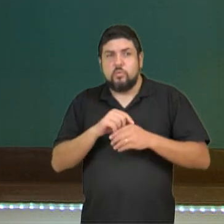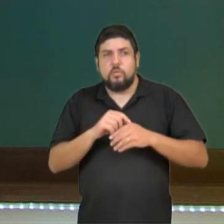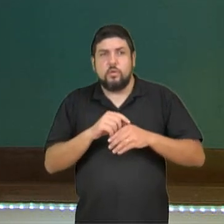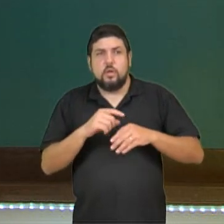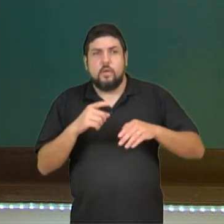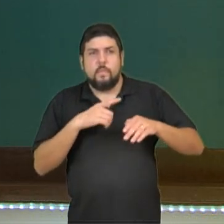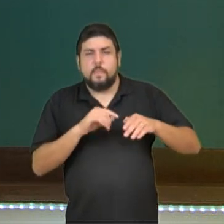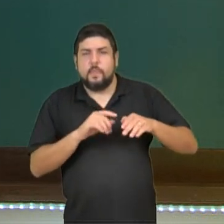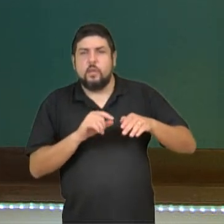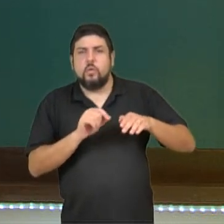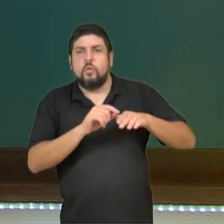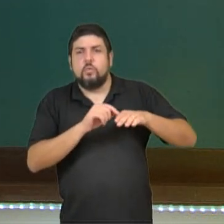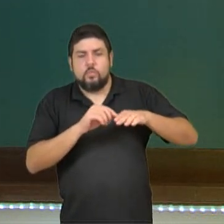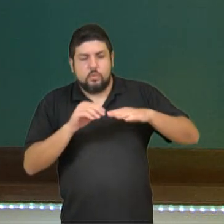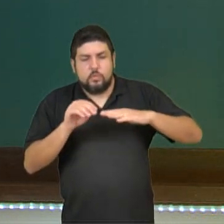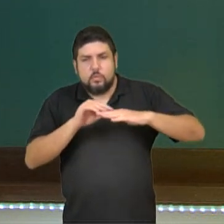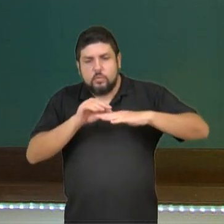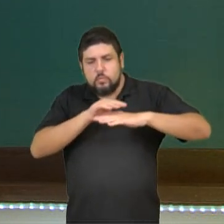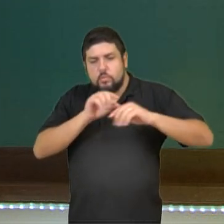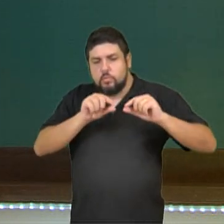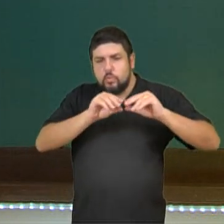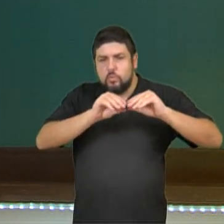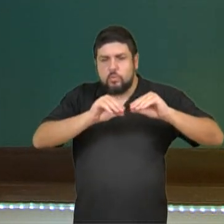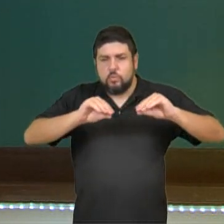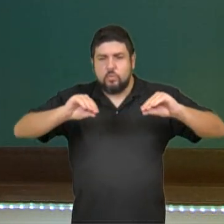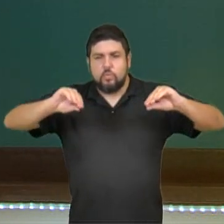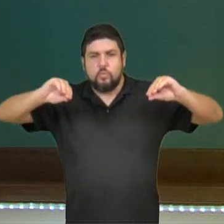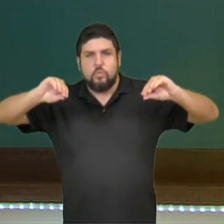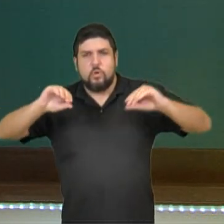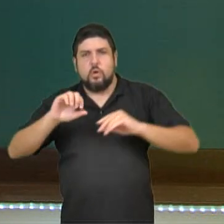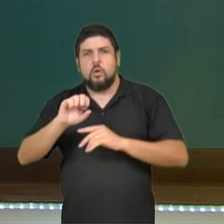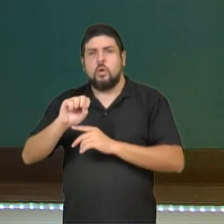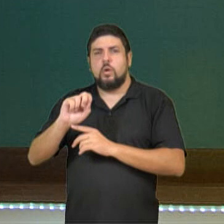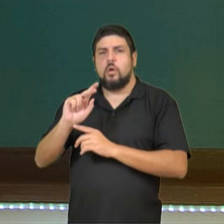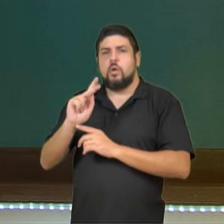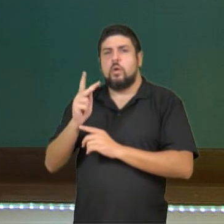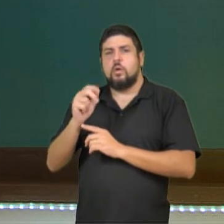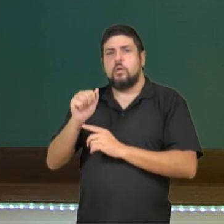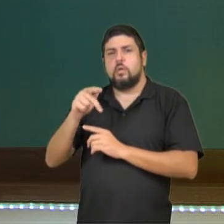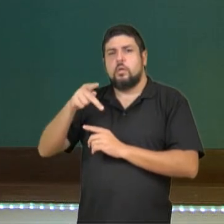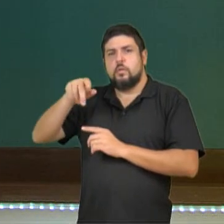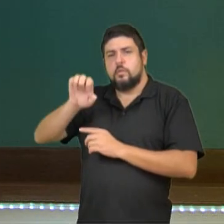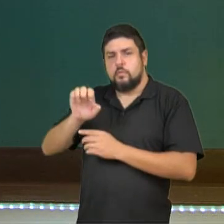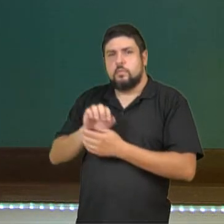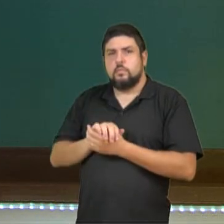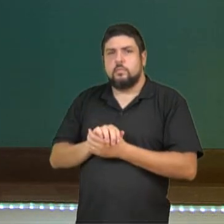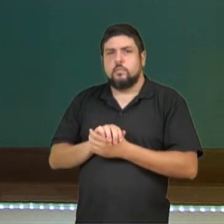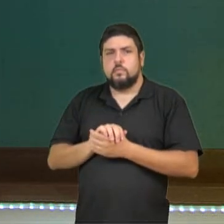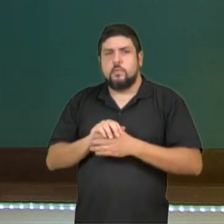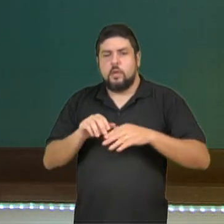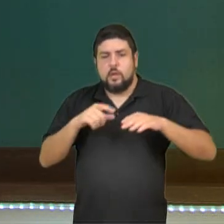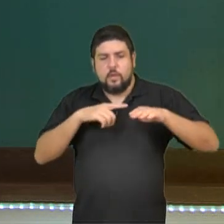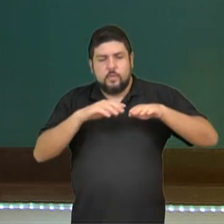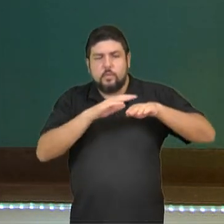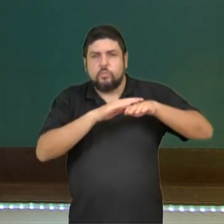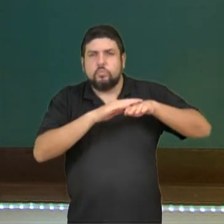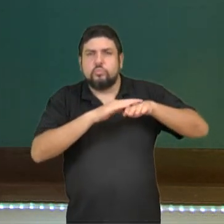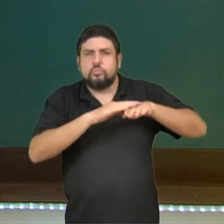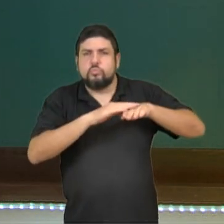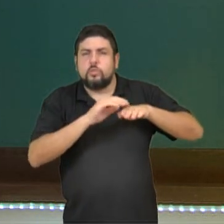Vamos falar um pouquinho sobre as partes primeiro. Então a gente tem aqui o shape, que é como se fosse a prancha do skate. Em cima dele a lixa,